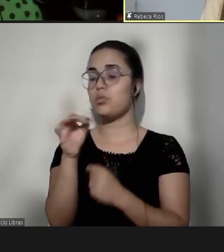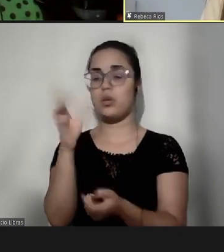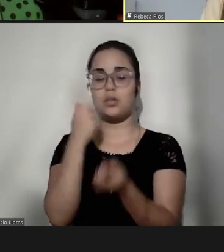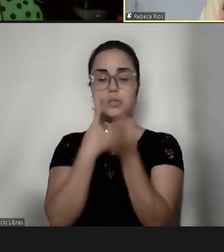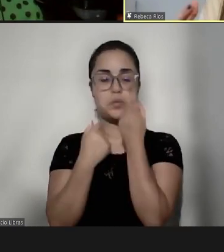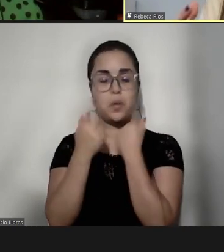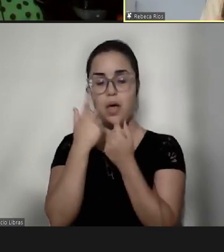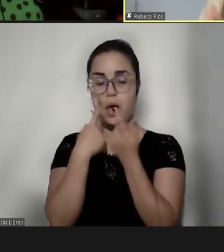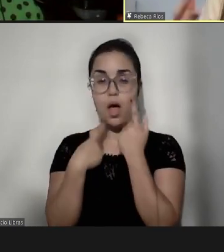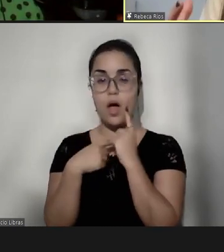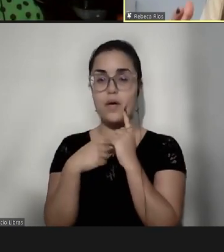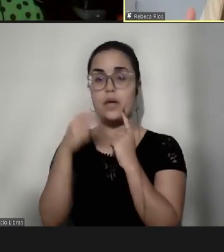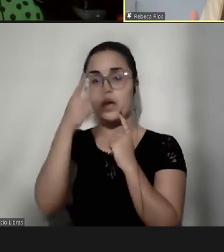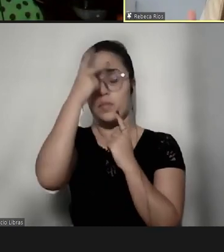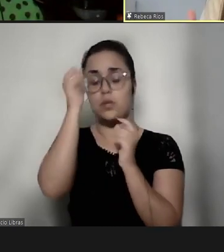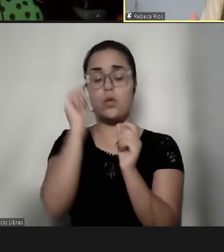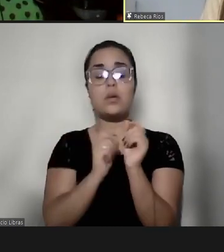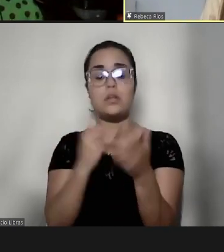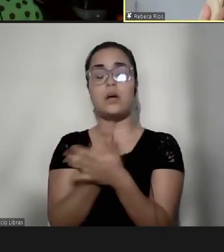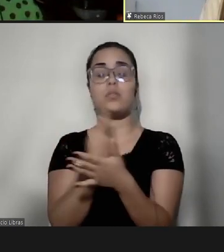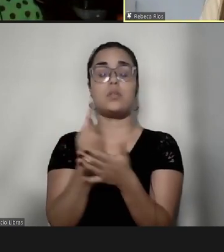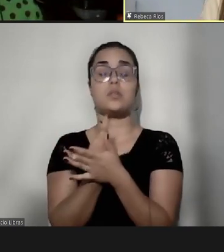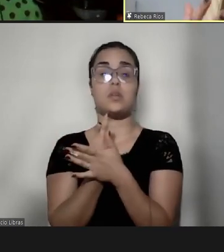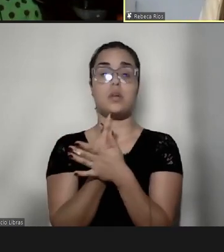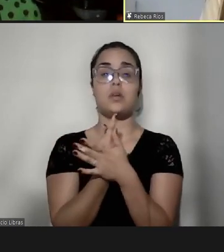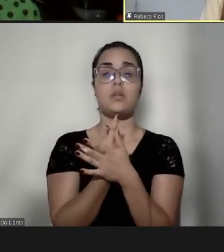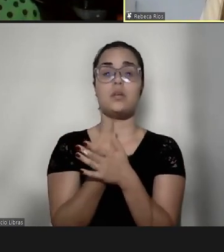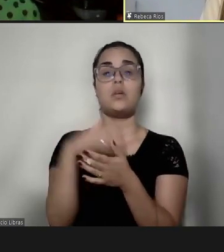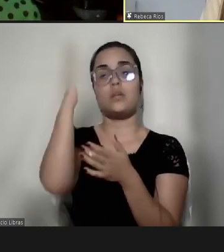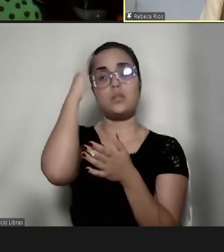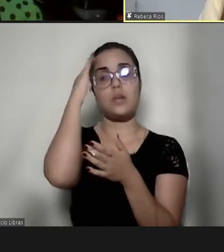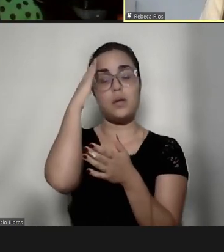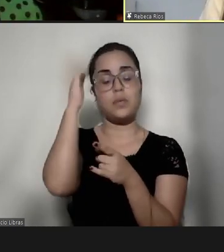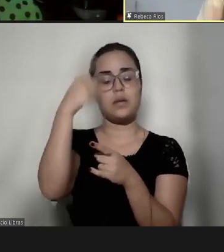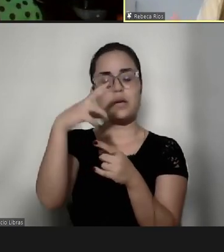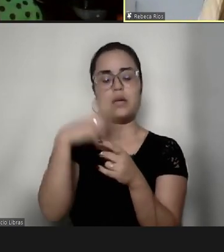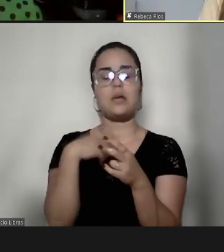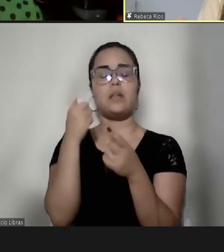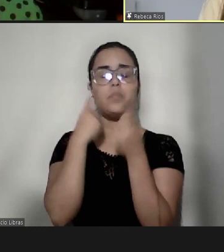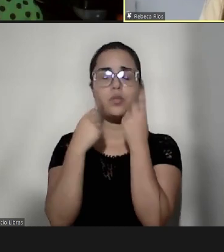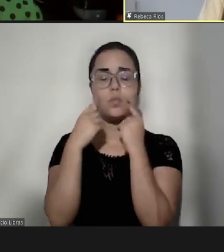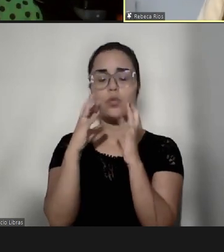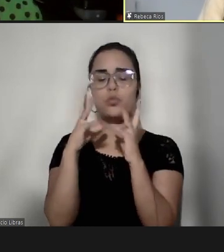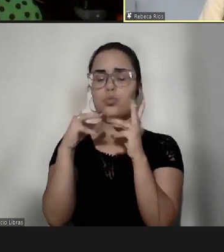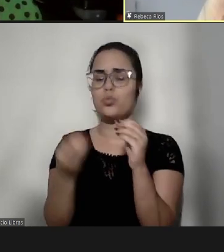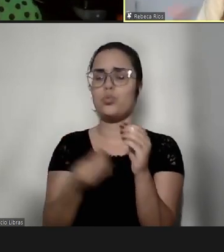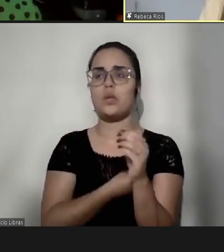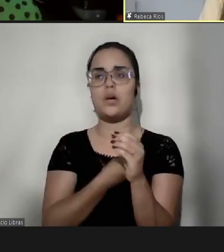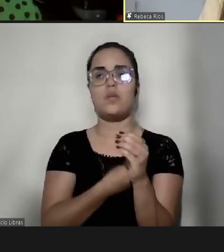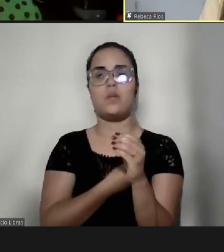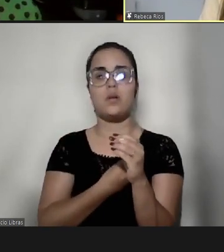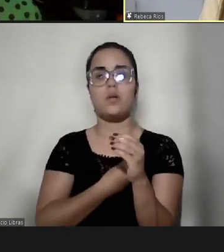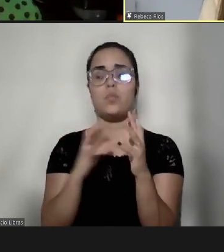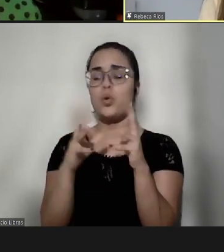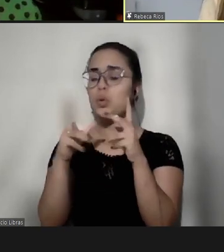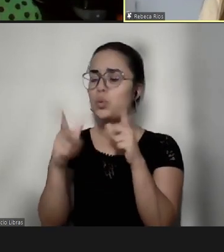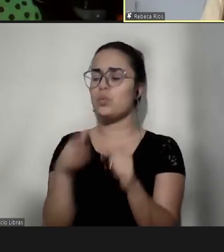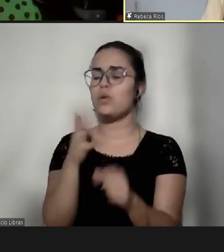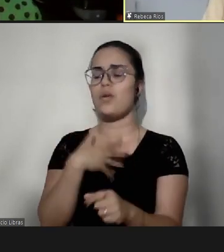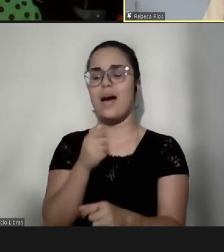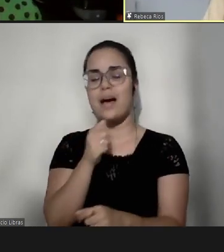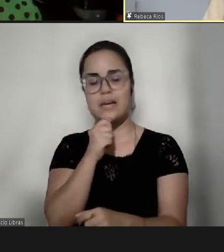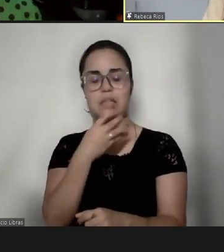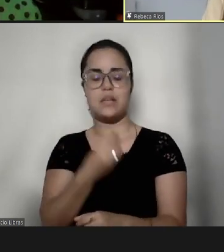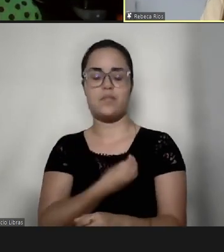tanto que as pessoas, meu Deus, o está acontecendo? E eu sabia que aquele meu choro era por tudo que eu tinha vivido, era por tudo que eu estava vivendo, foi pela